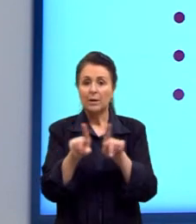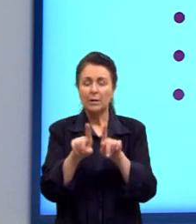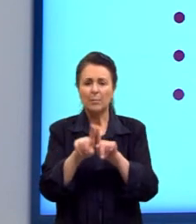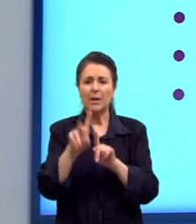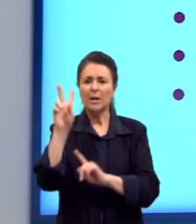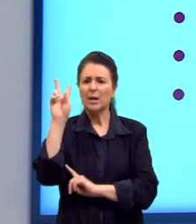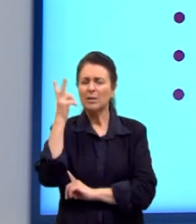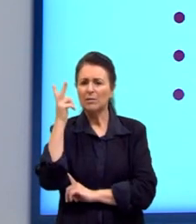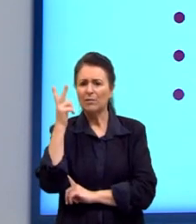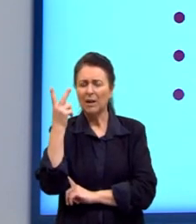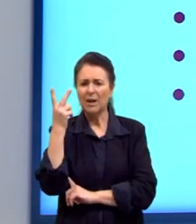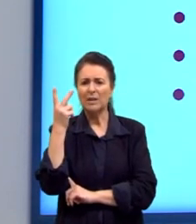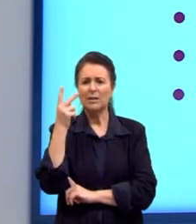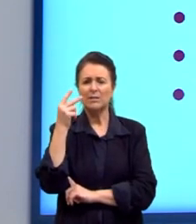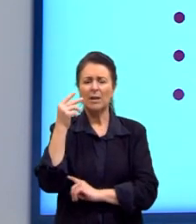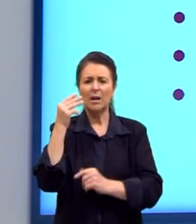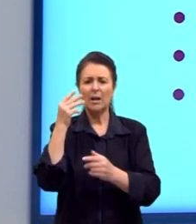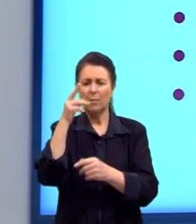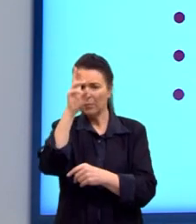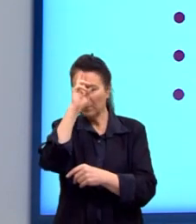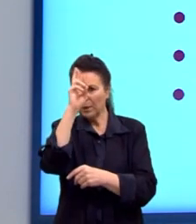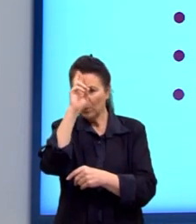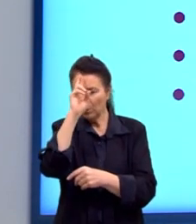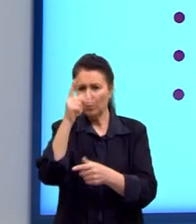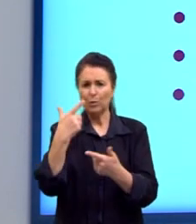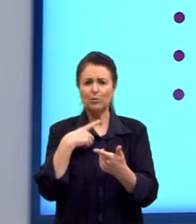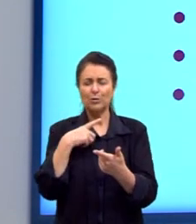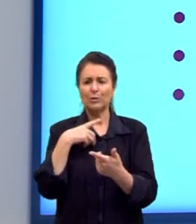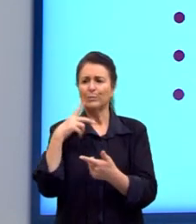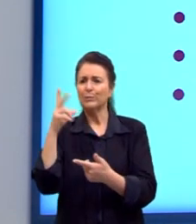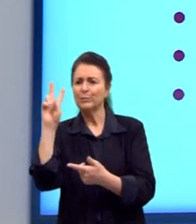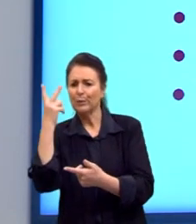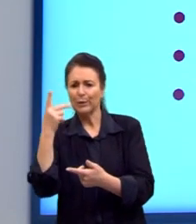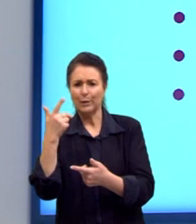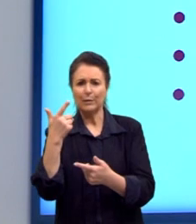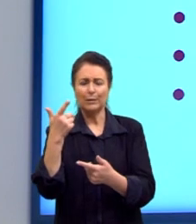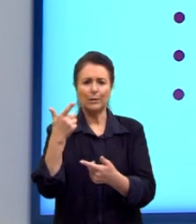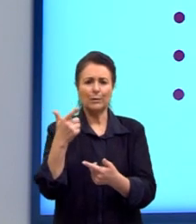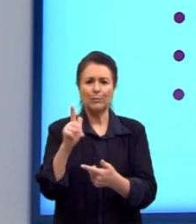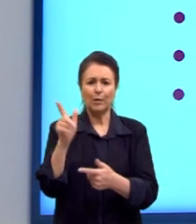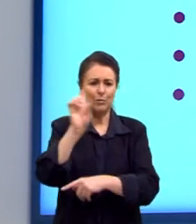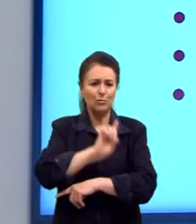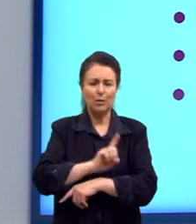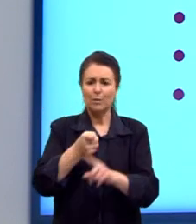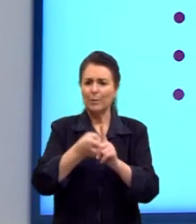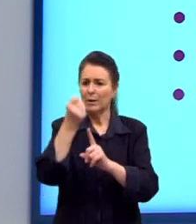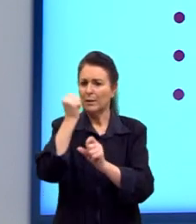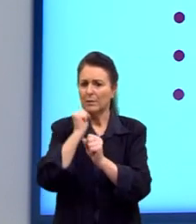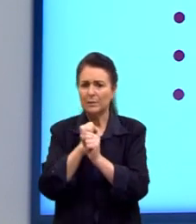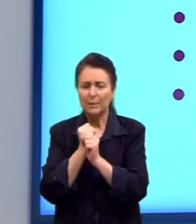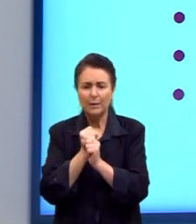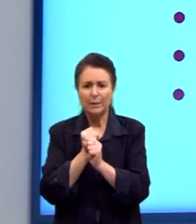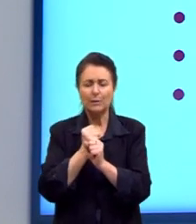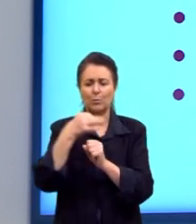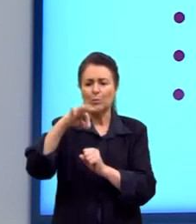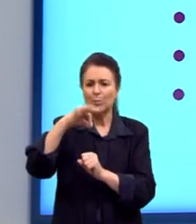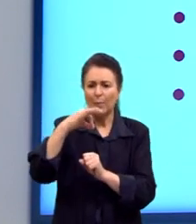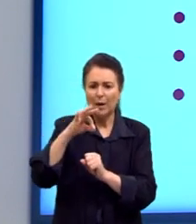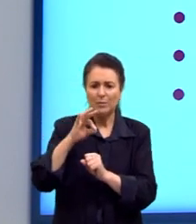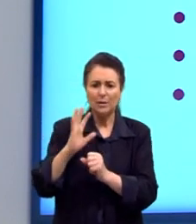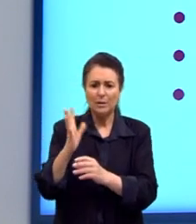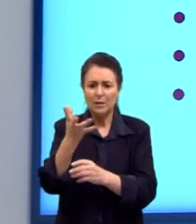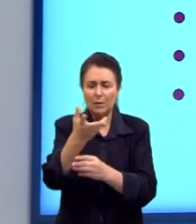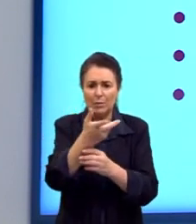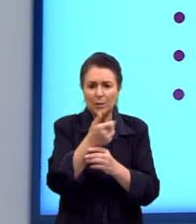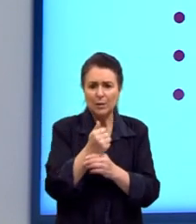histórias da meia-noite, papéis avulsos, histórias sem data, várias histórias, páginas recolhidas, relíquias de